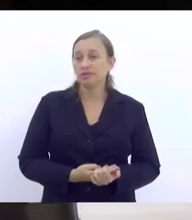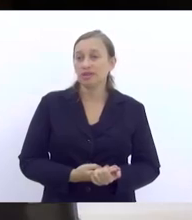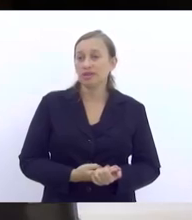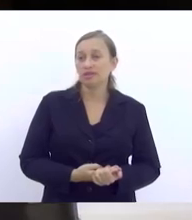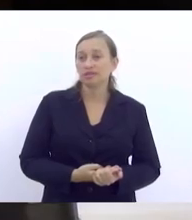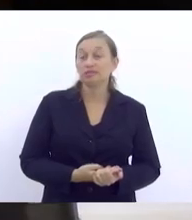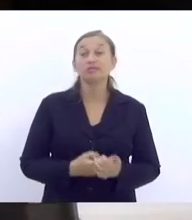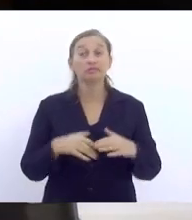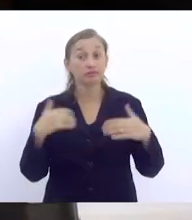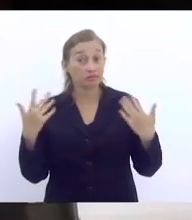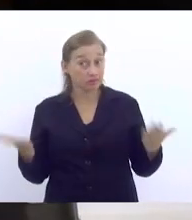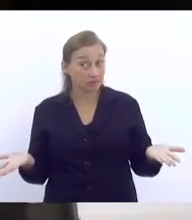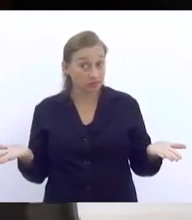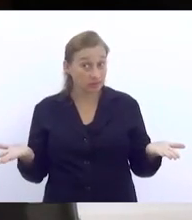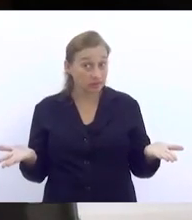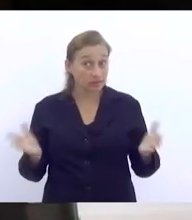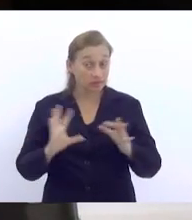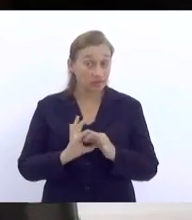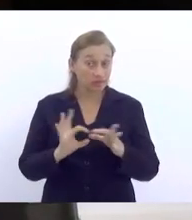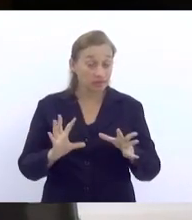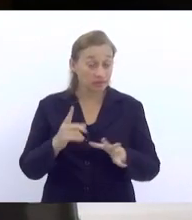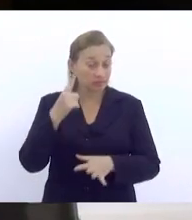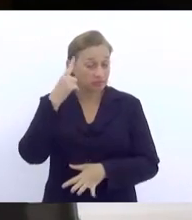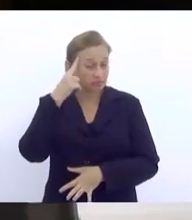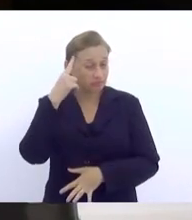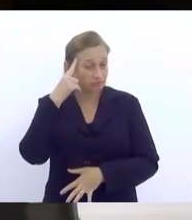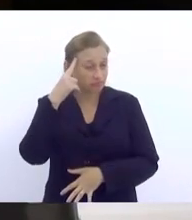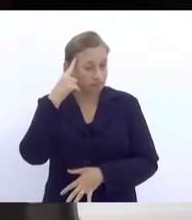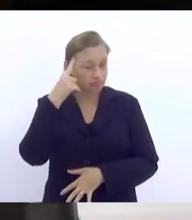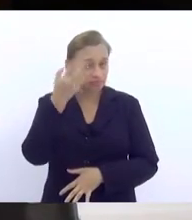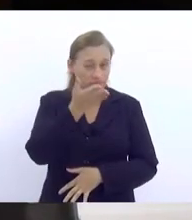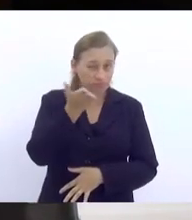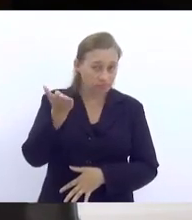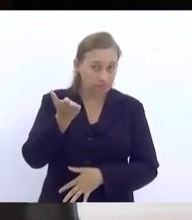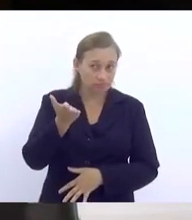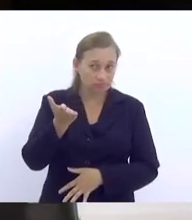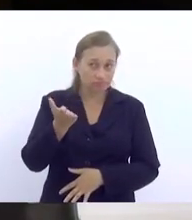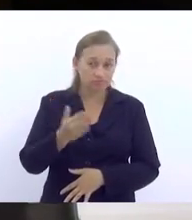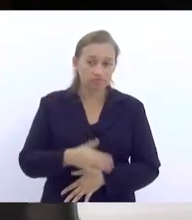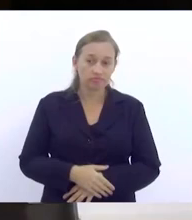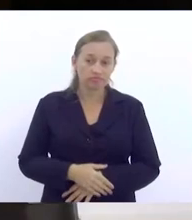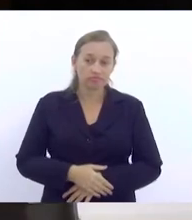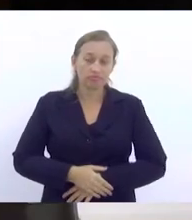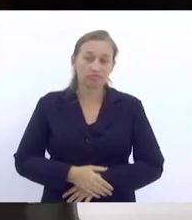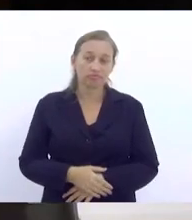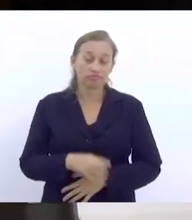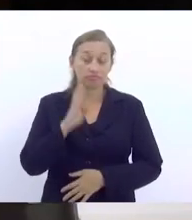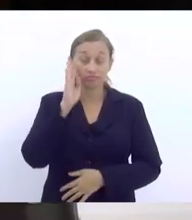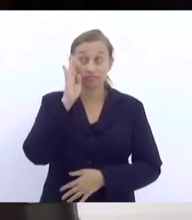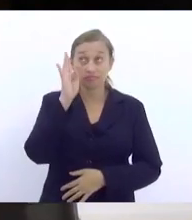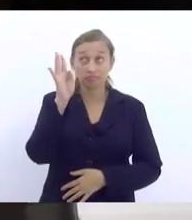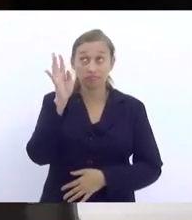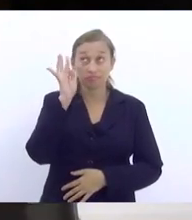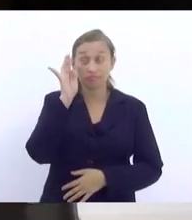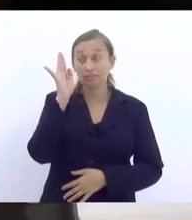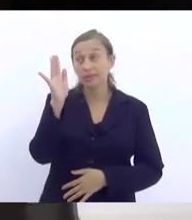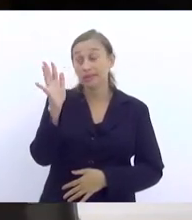Então, eu deixo essa reflexão para vocês aqui diante do estado de